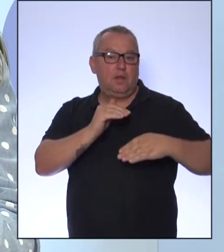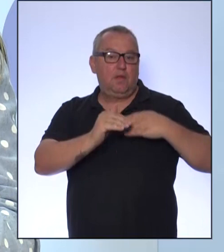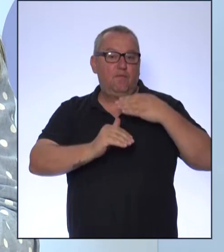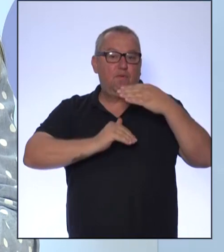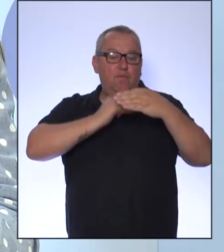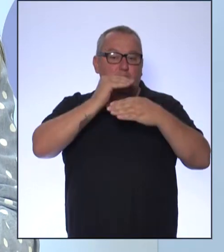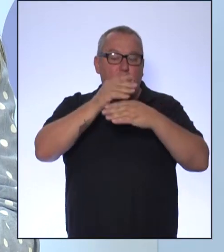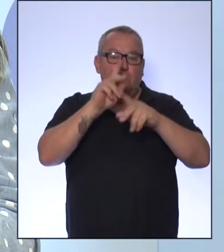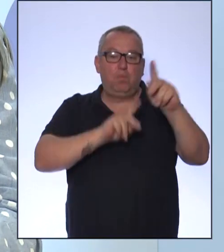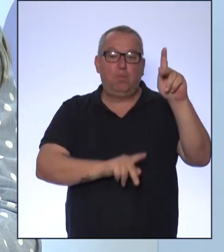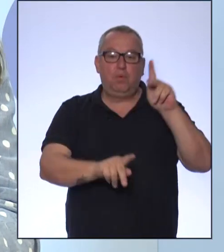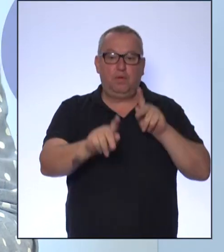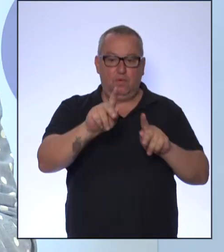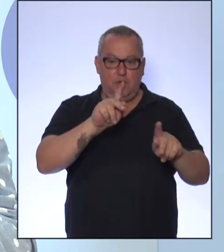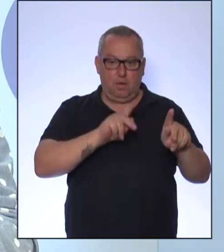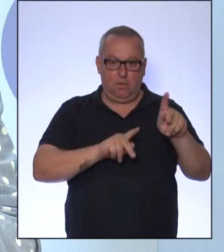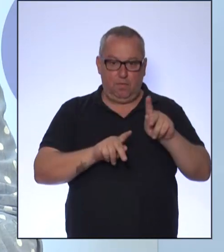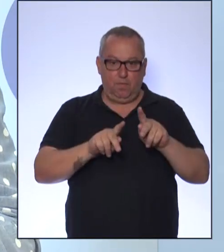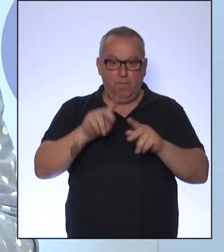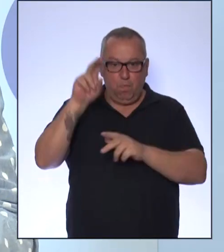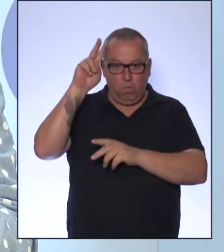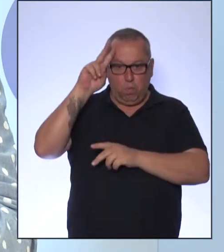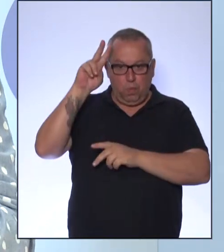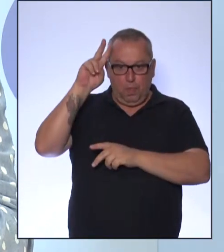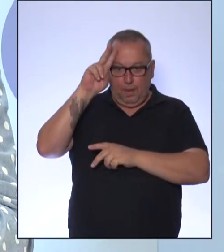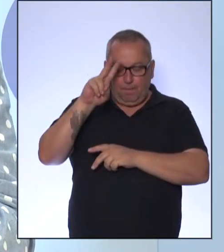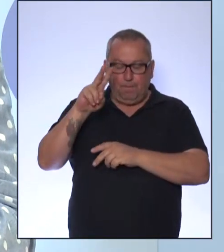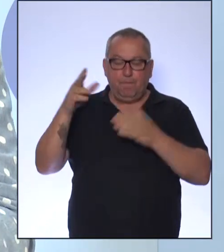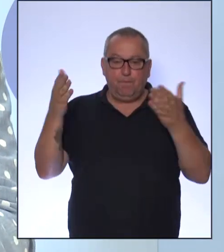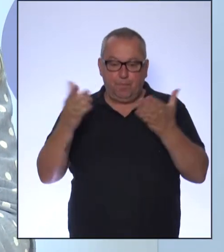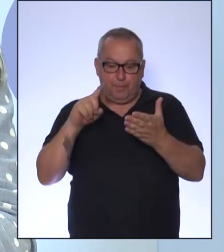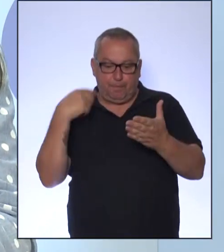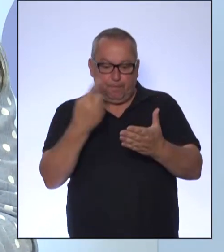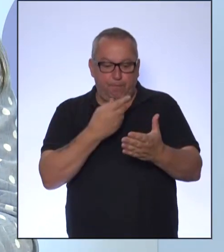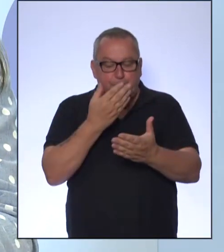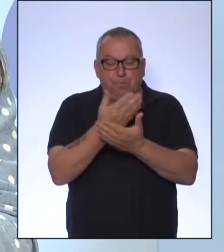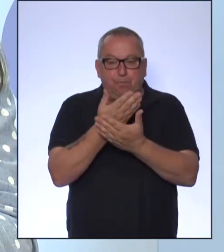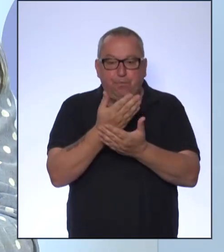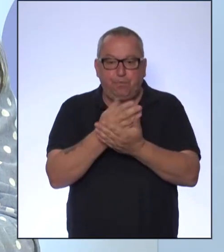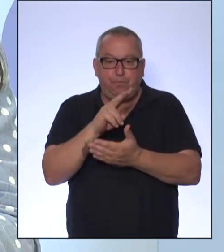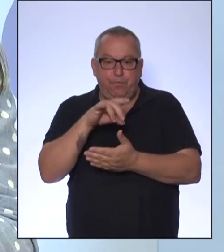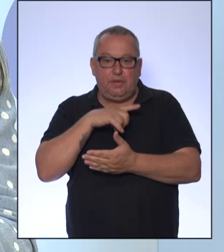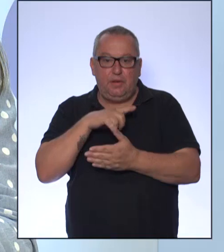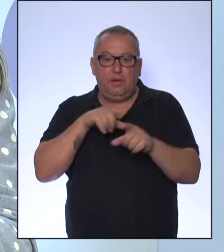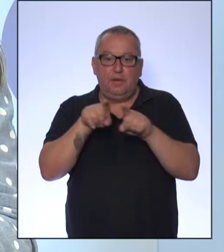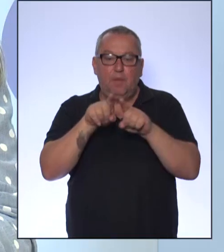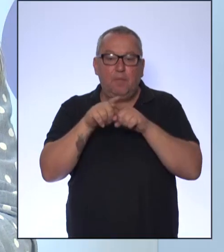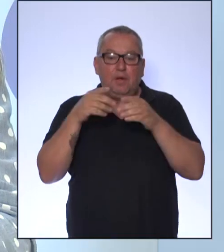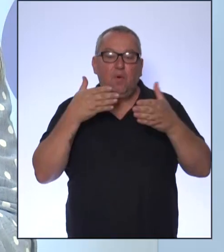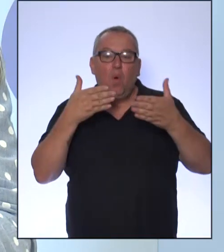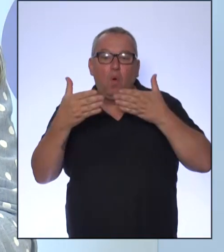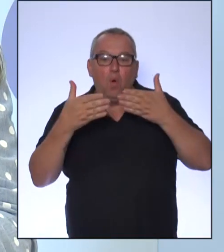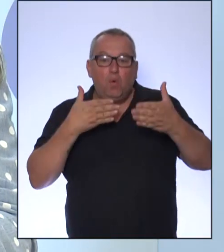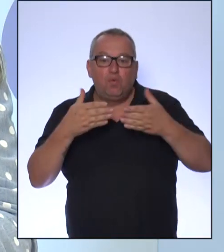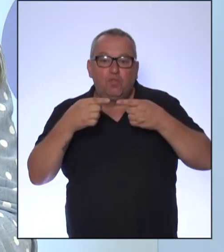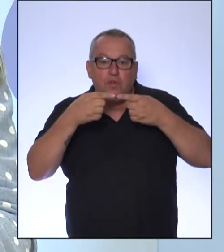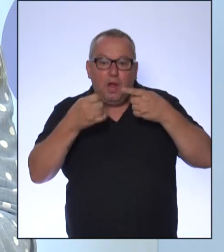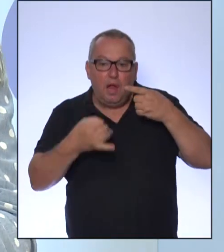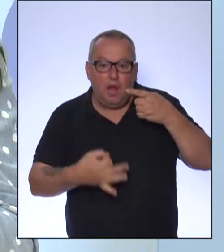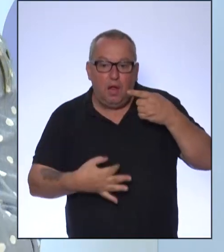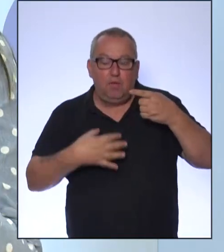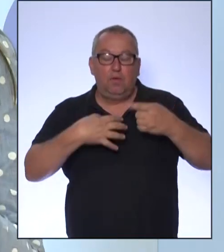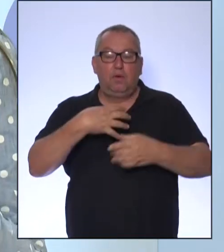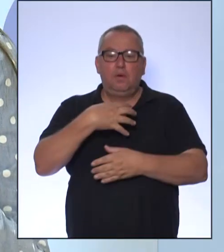populacional. Lembrando aí que durante a nossa aula nós vamos ter interação com o chat. Então, usem de